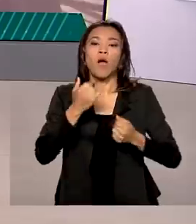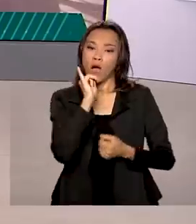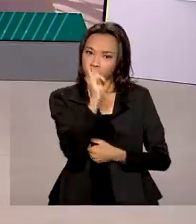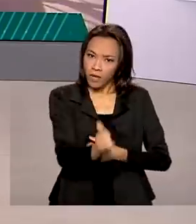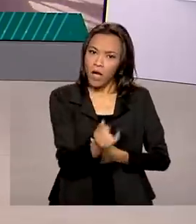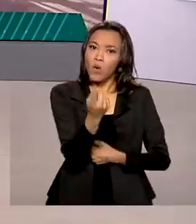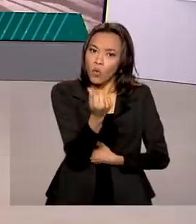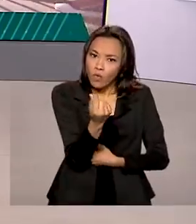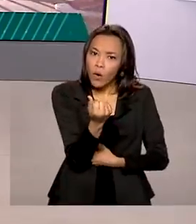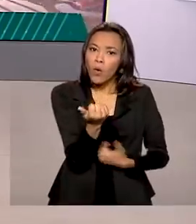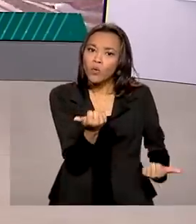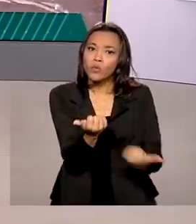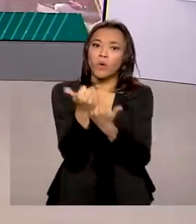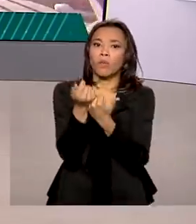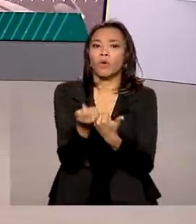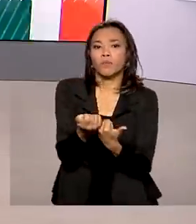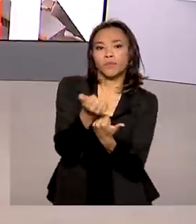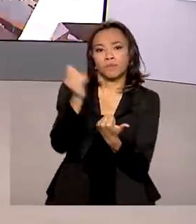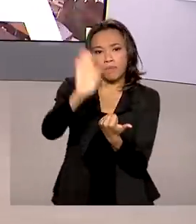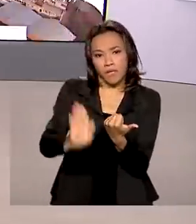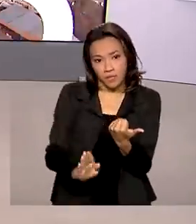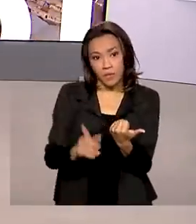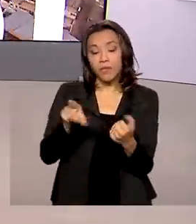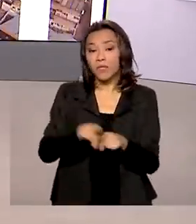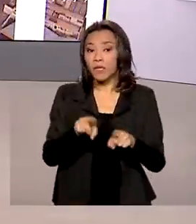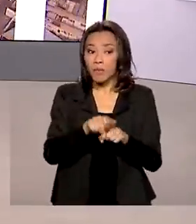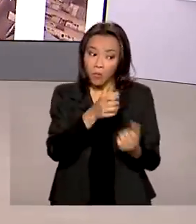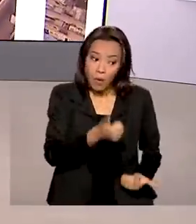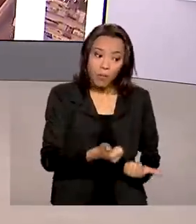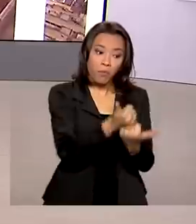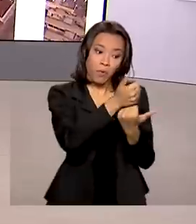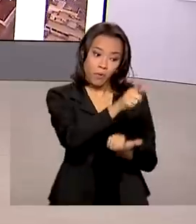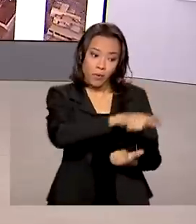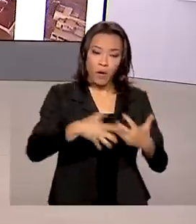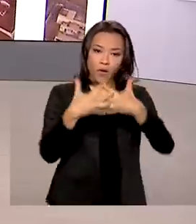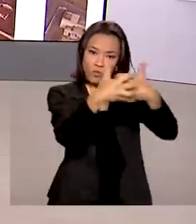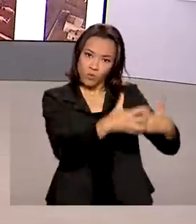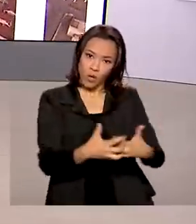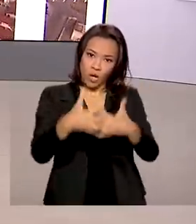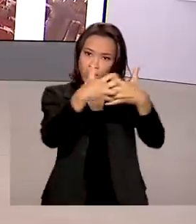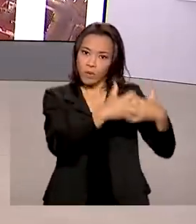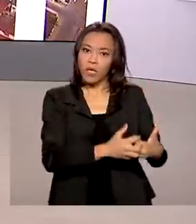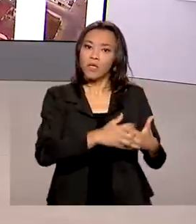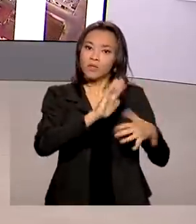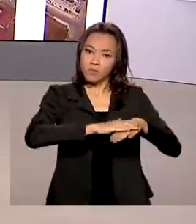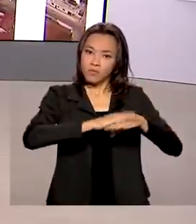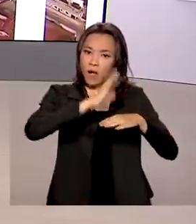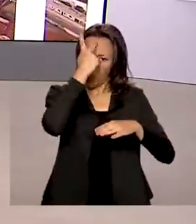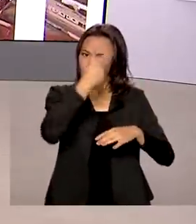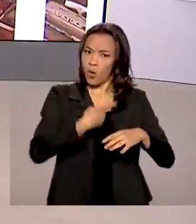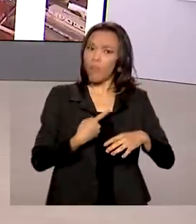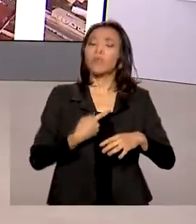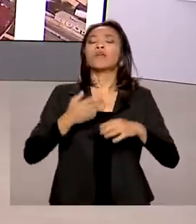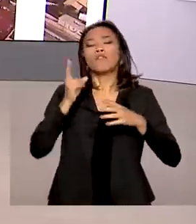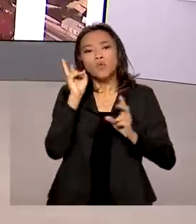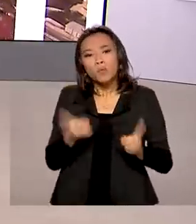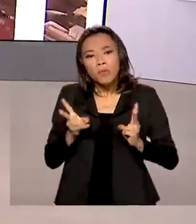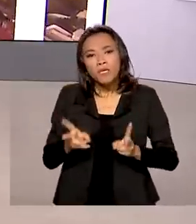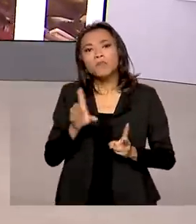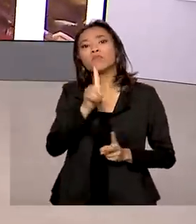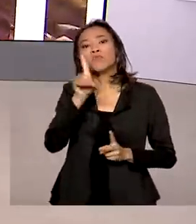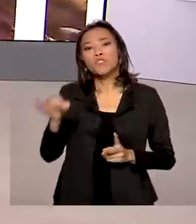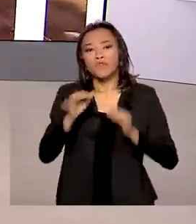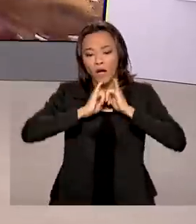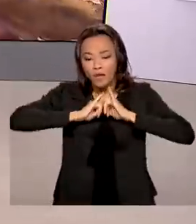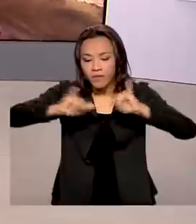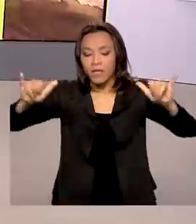e anteciparam um apoio financeiro aos caminhoneiros autônomos. As declarações foram feitas no mesmo dia em que os novos